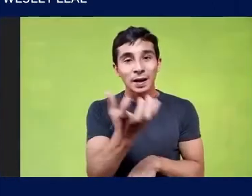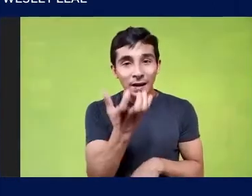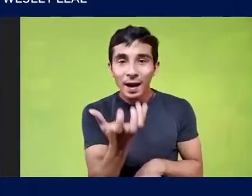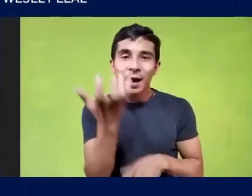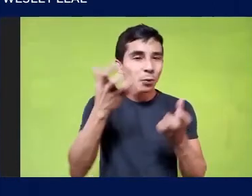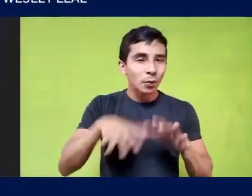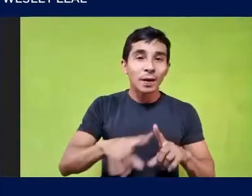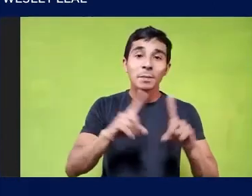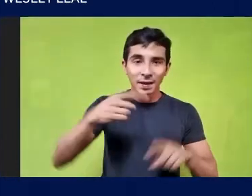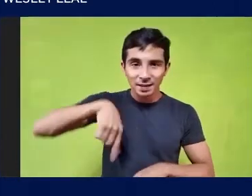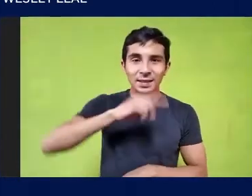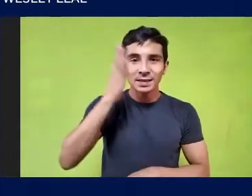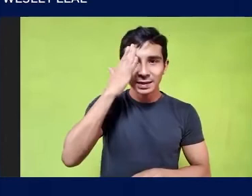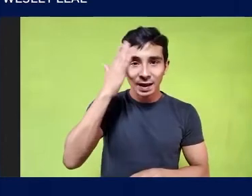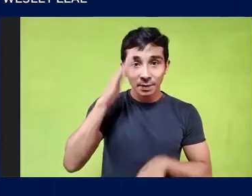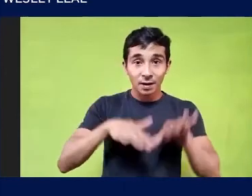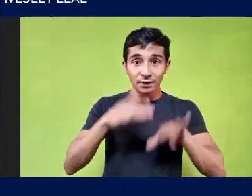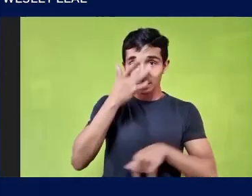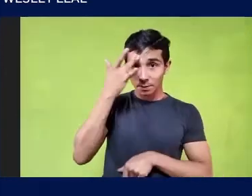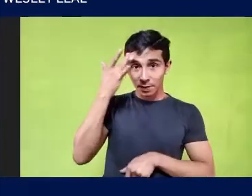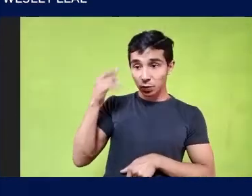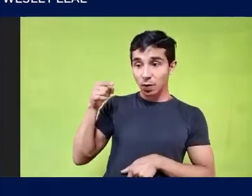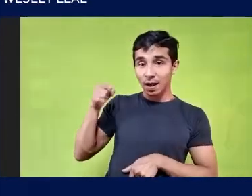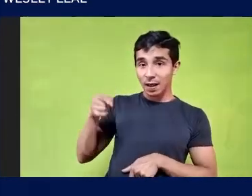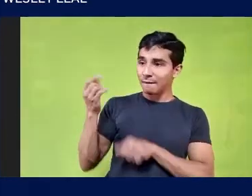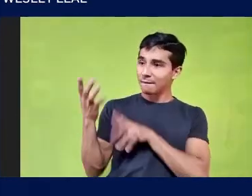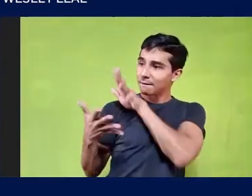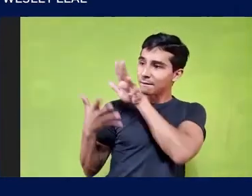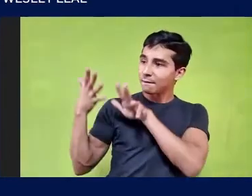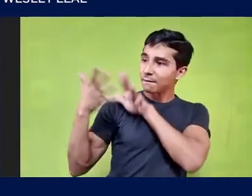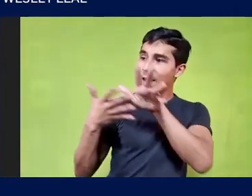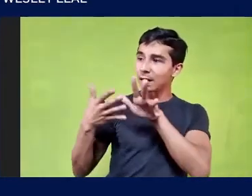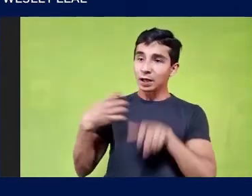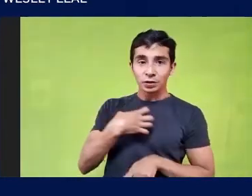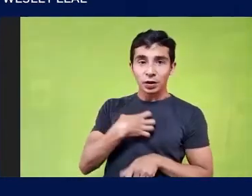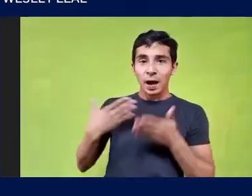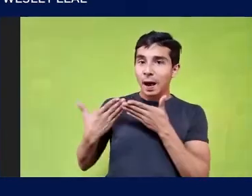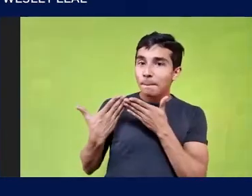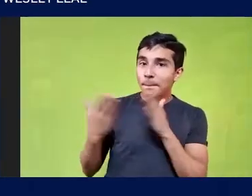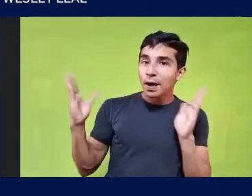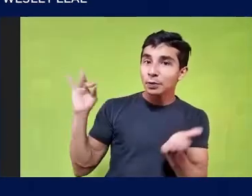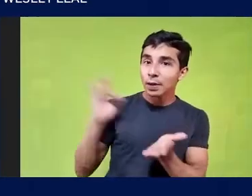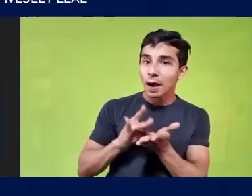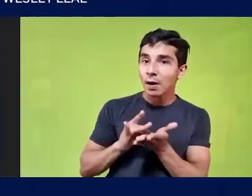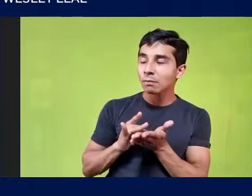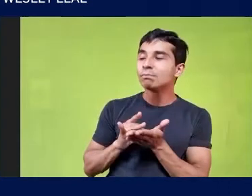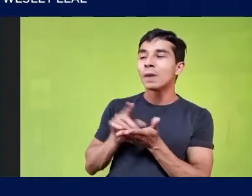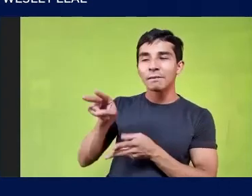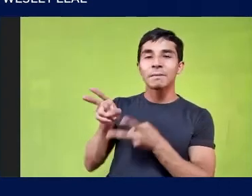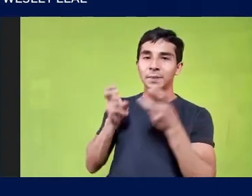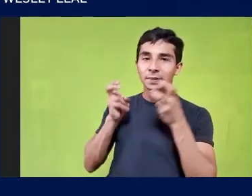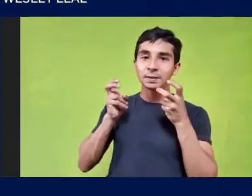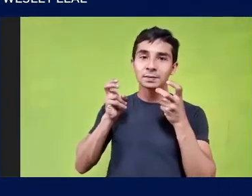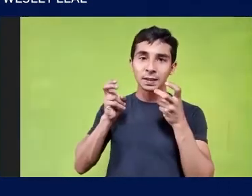E aquela Que fala Tem abertura Essencial No que diz Está aberto Para um talvez Diz